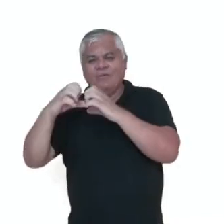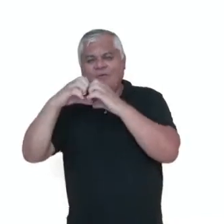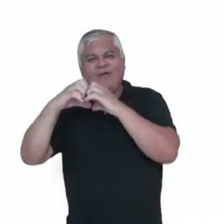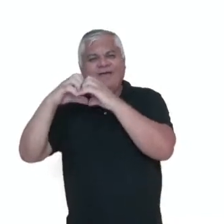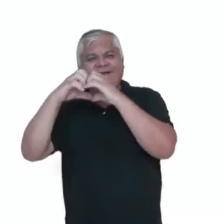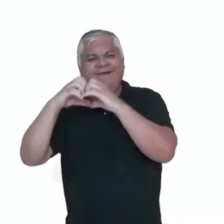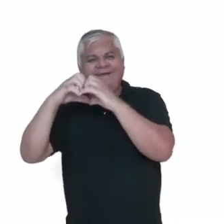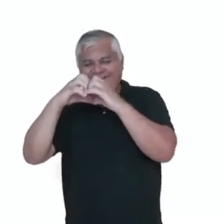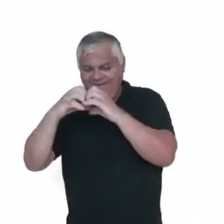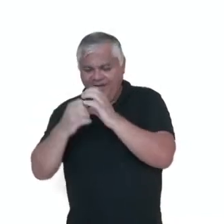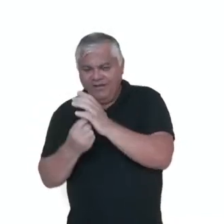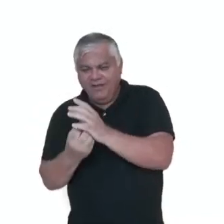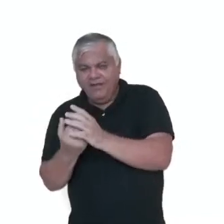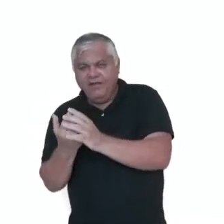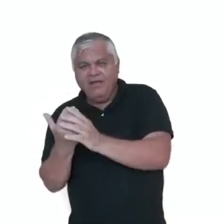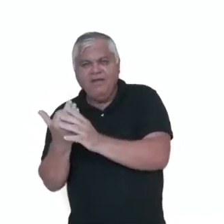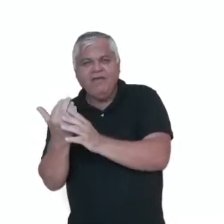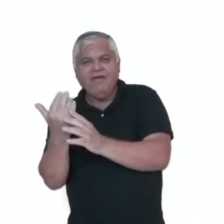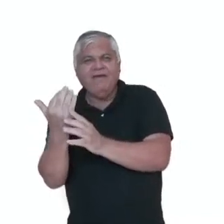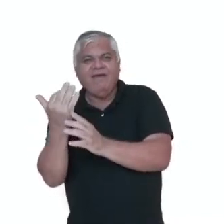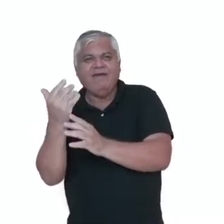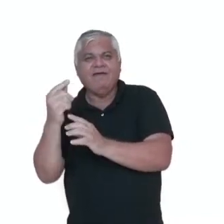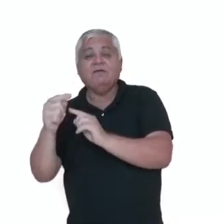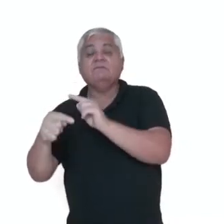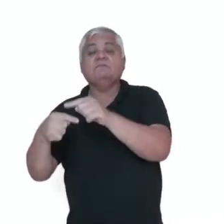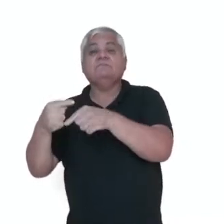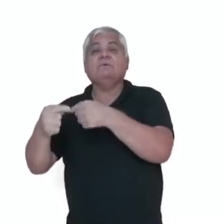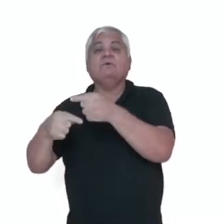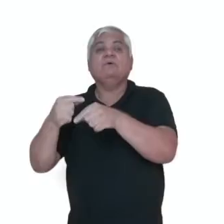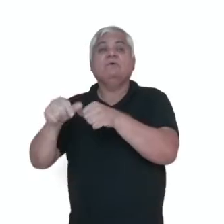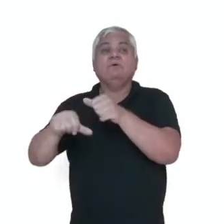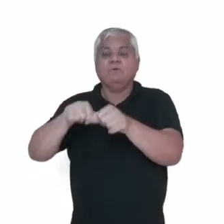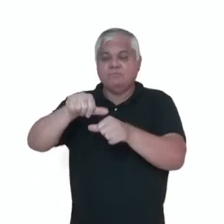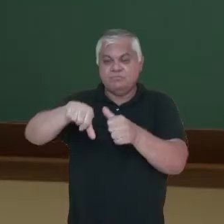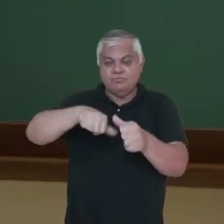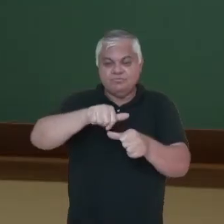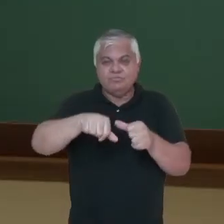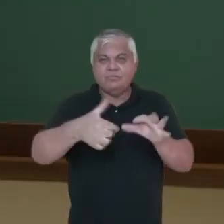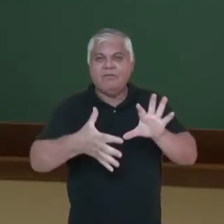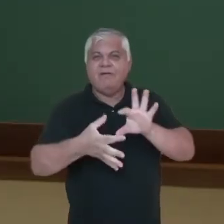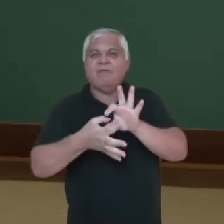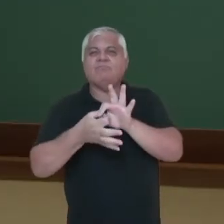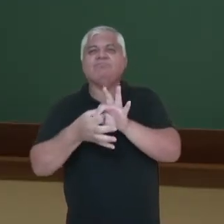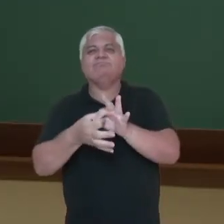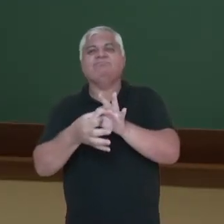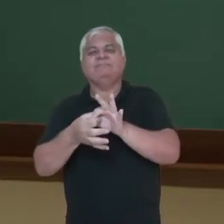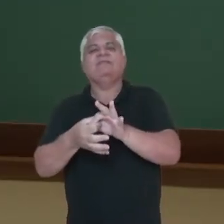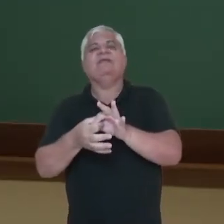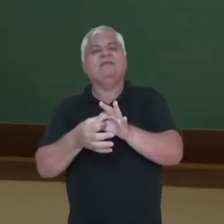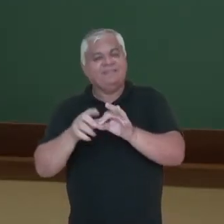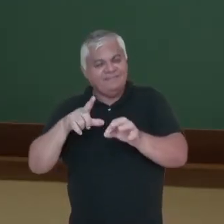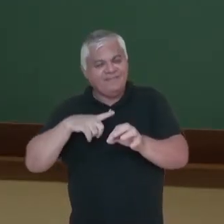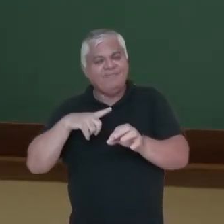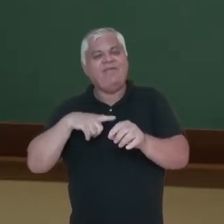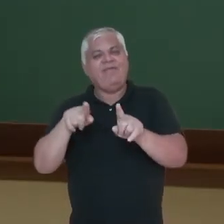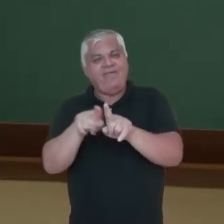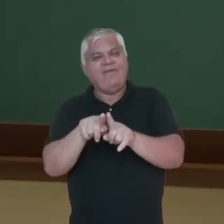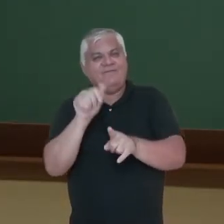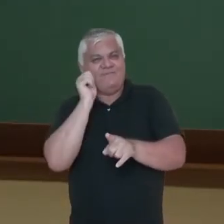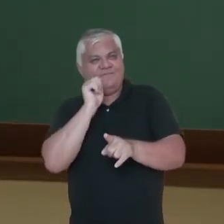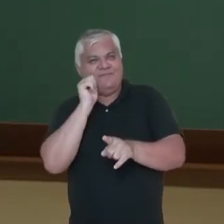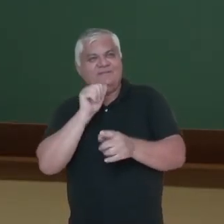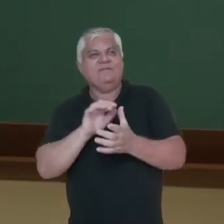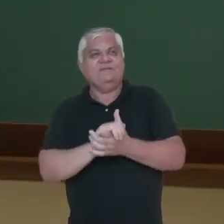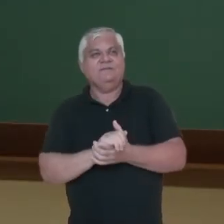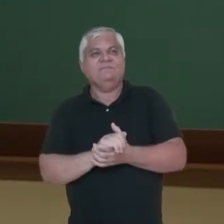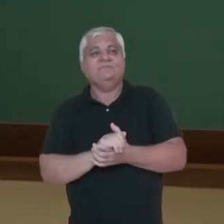onde o anterídeo, né, os anterozoides vão encontrar ali a osfera, né, que é o gameta feminino. Certo?